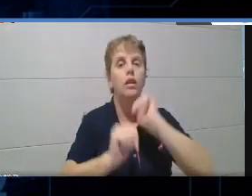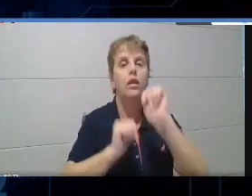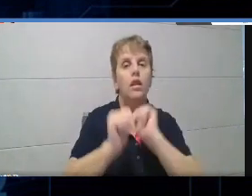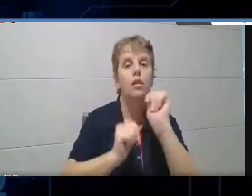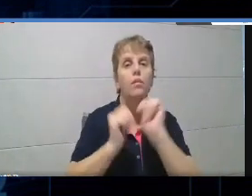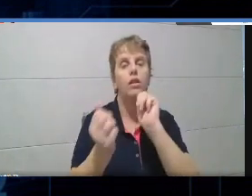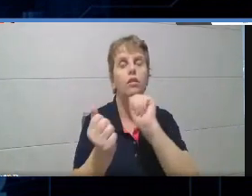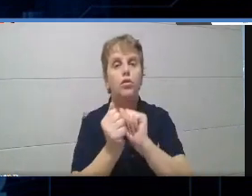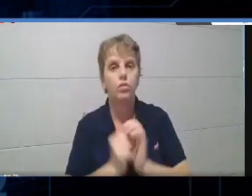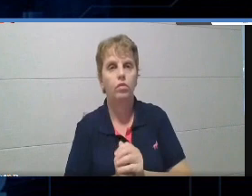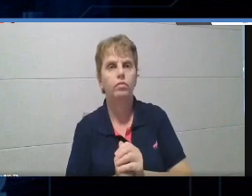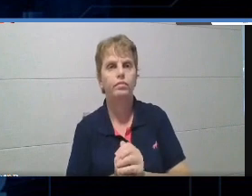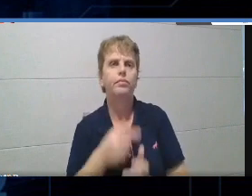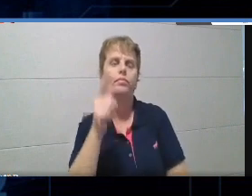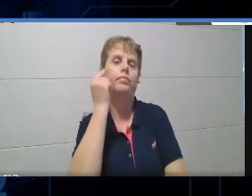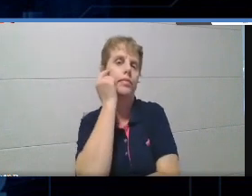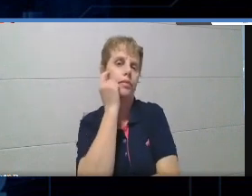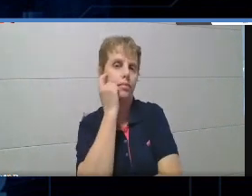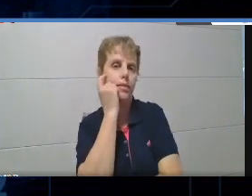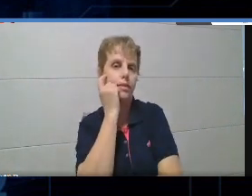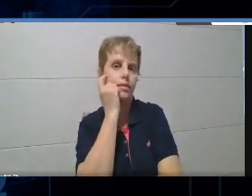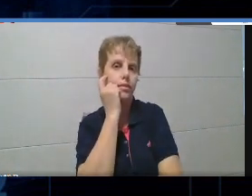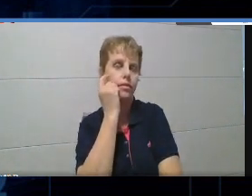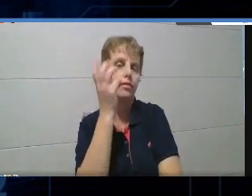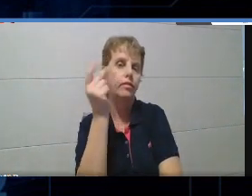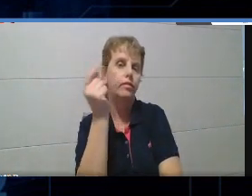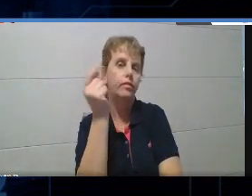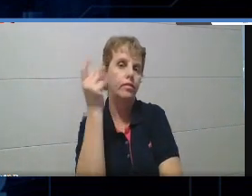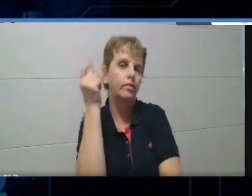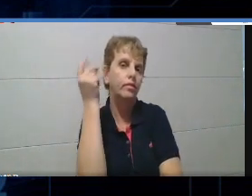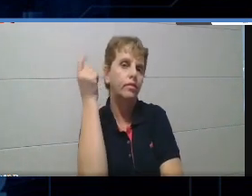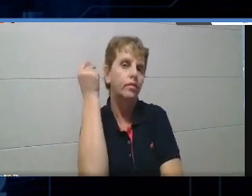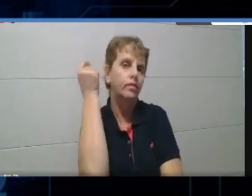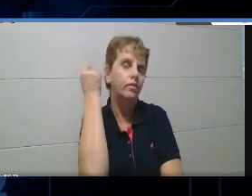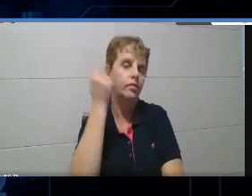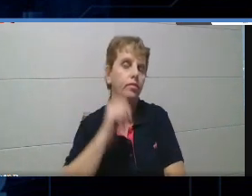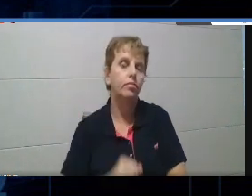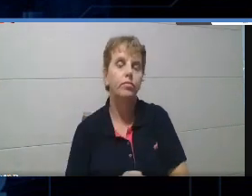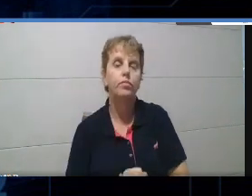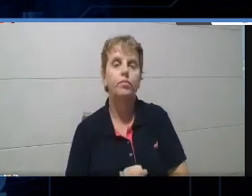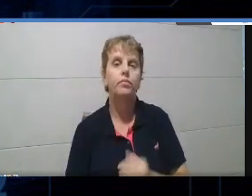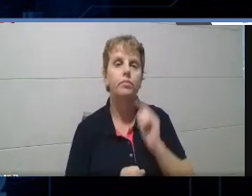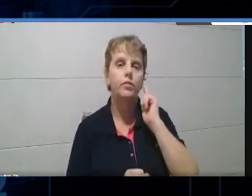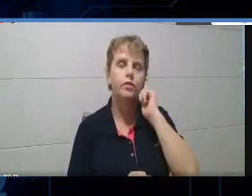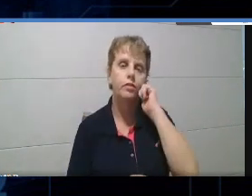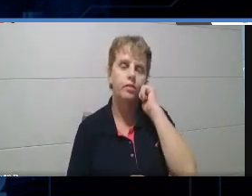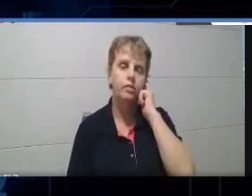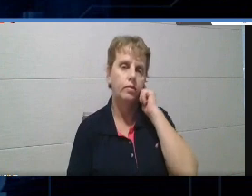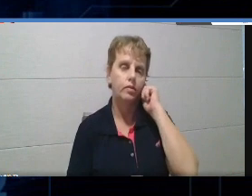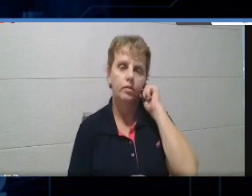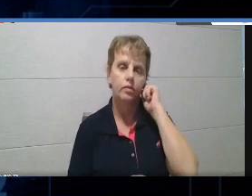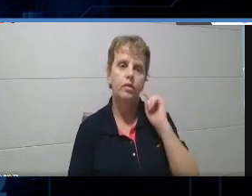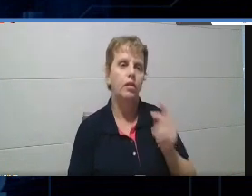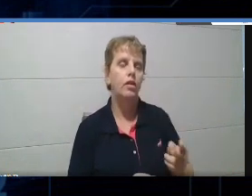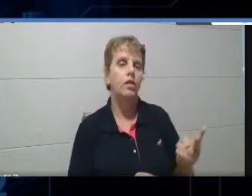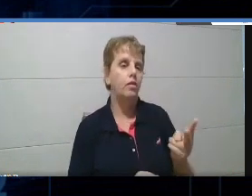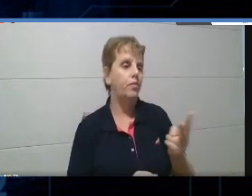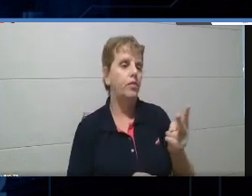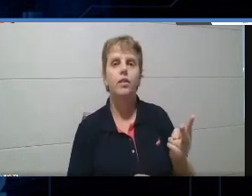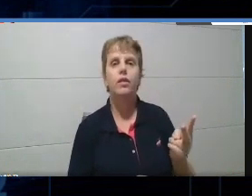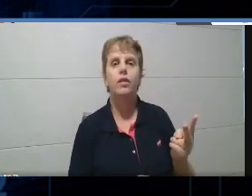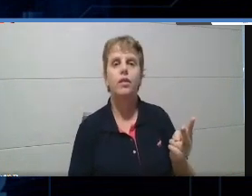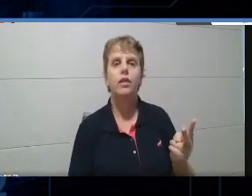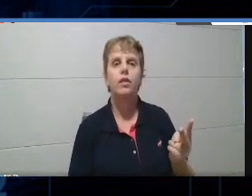mesmo, vamos pensar em termos lá, né, da época de miniógrafo, né? É a pessoa, são os dois pintando a mesma letra.